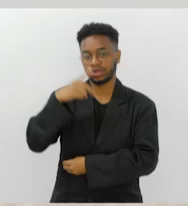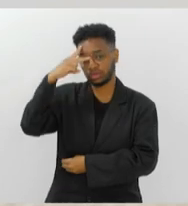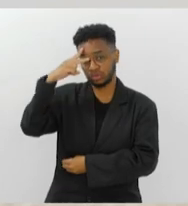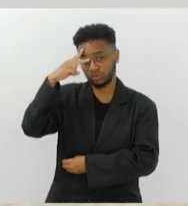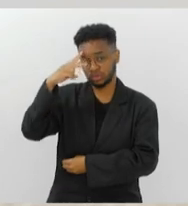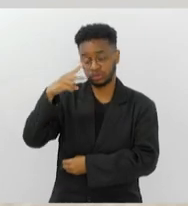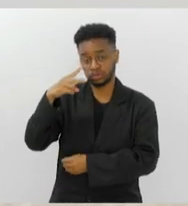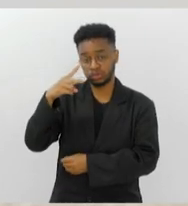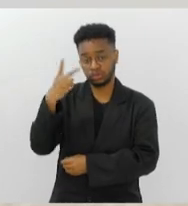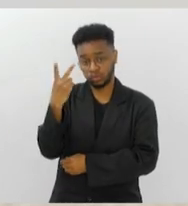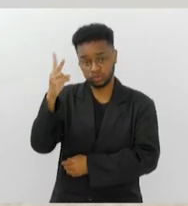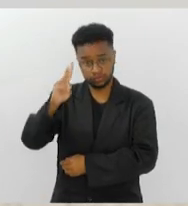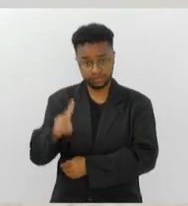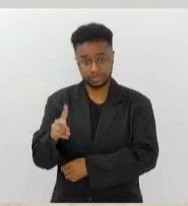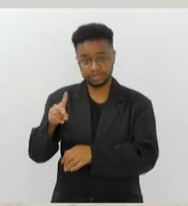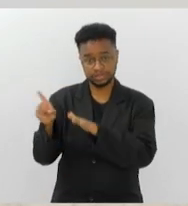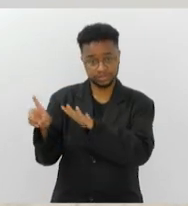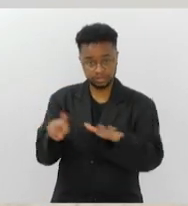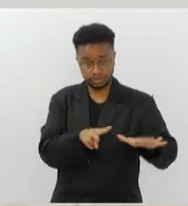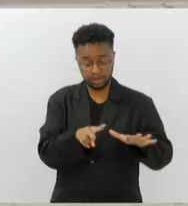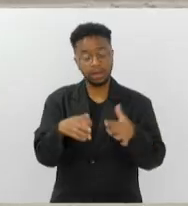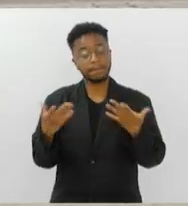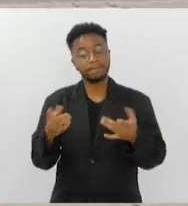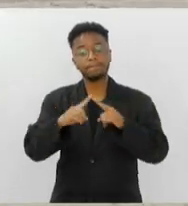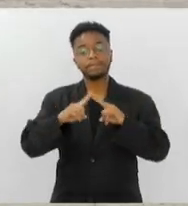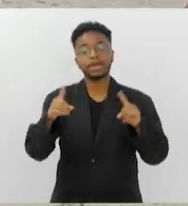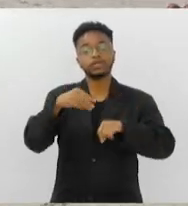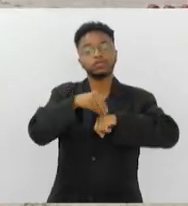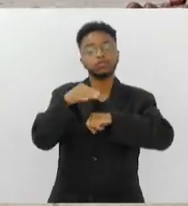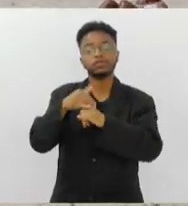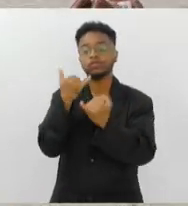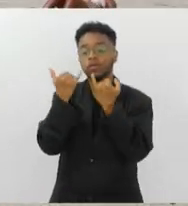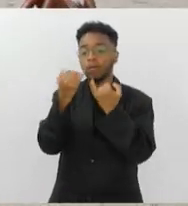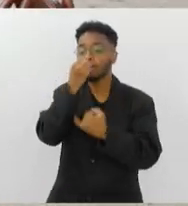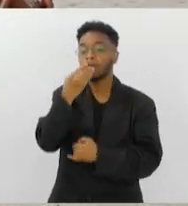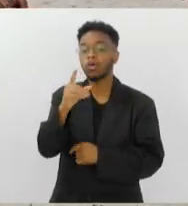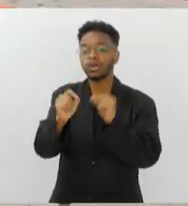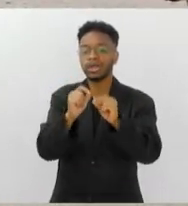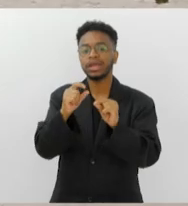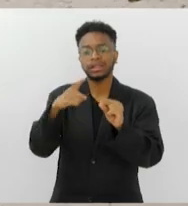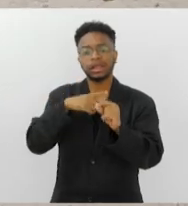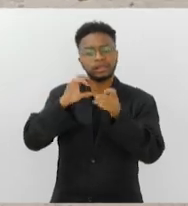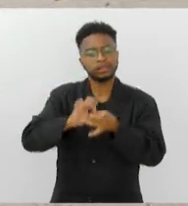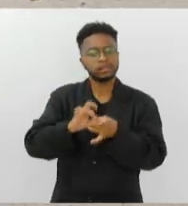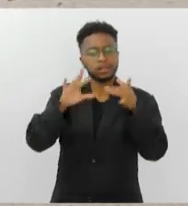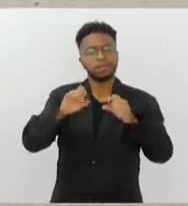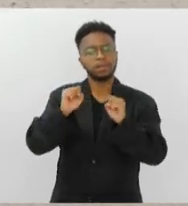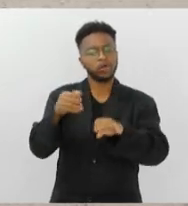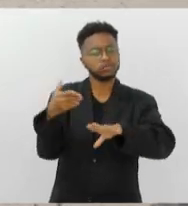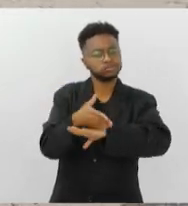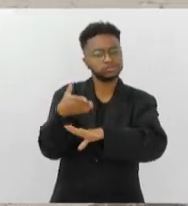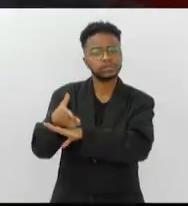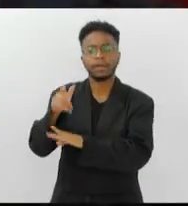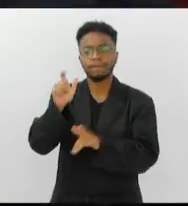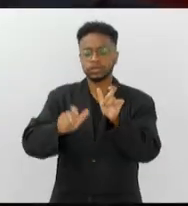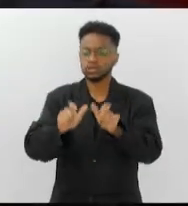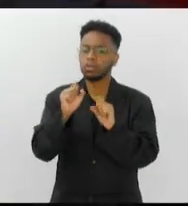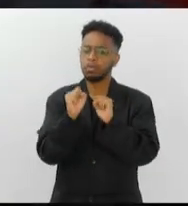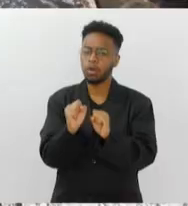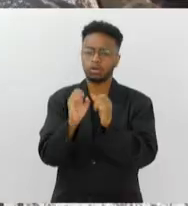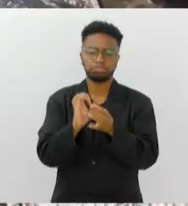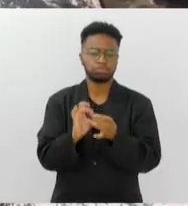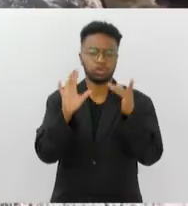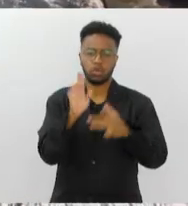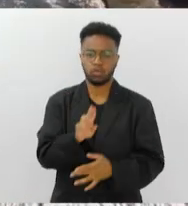E a boa notícia é que essa praia está totalmente bauneável, a Praia da Glória. Então, os banhistas podem vir, utilizar. Desde a